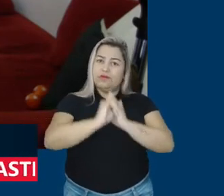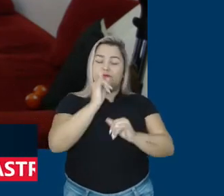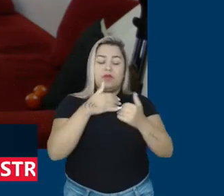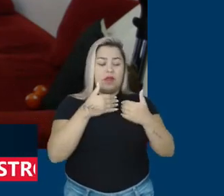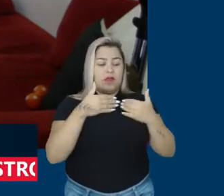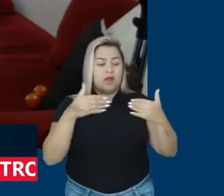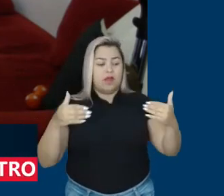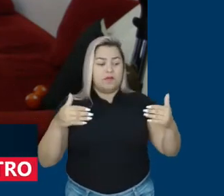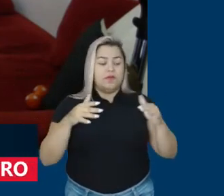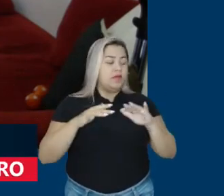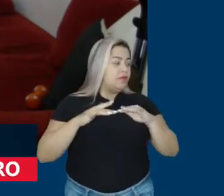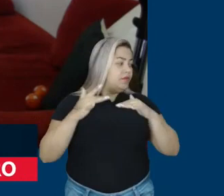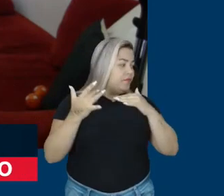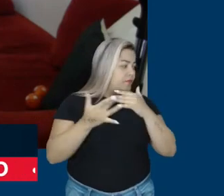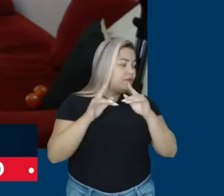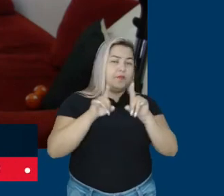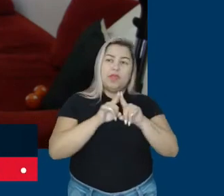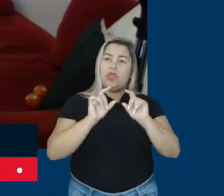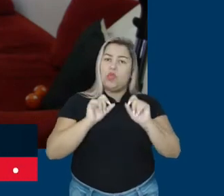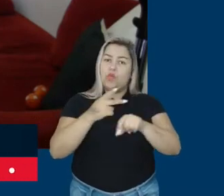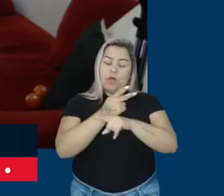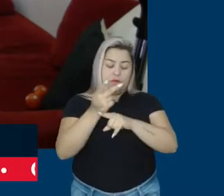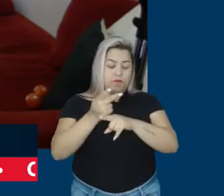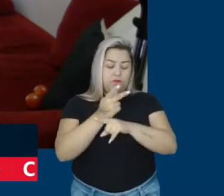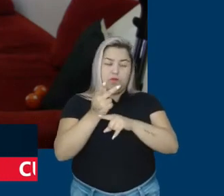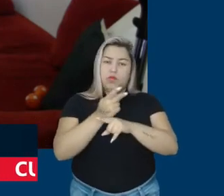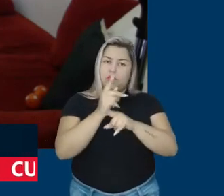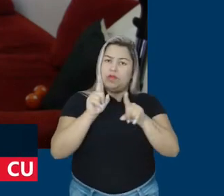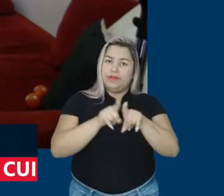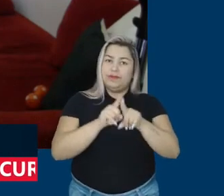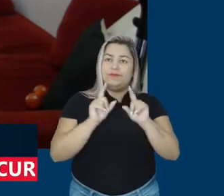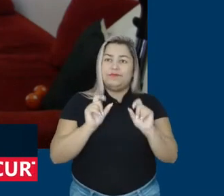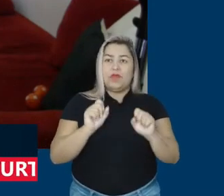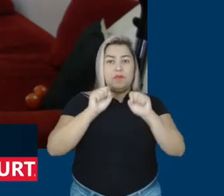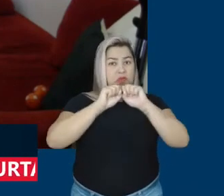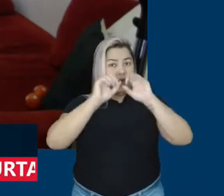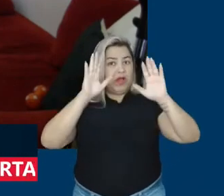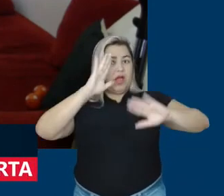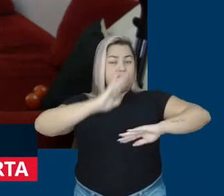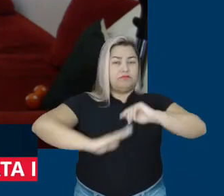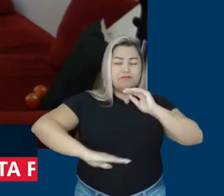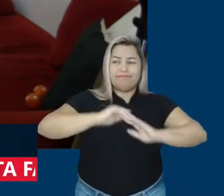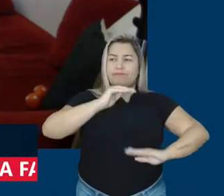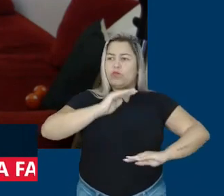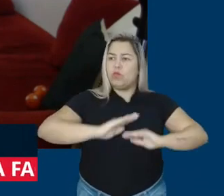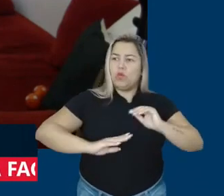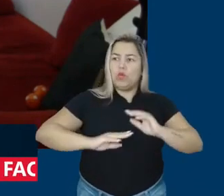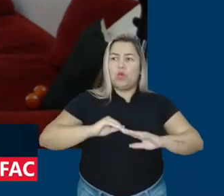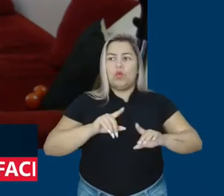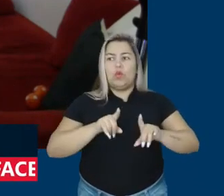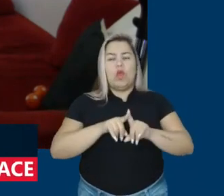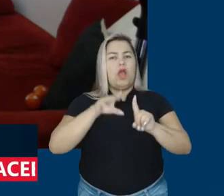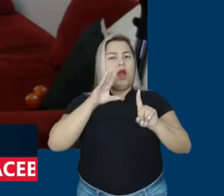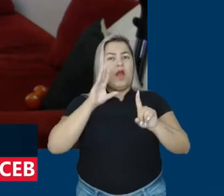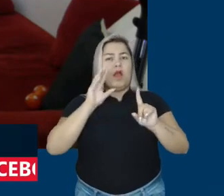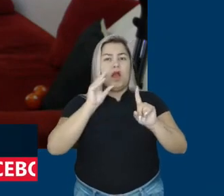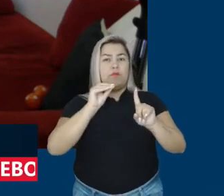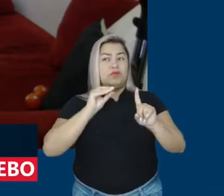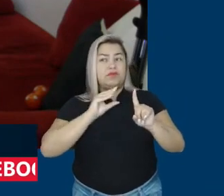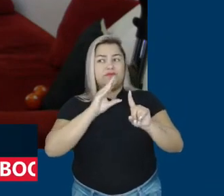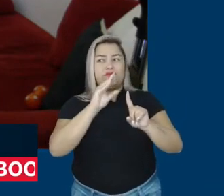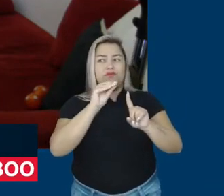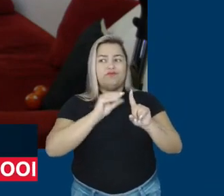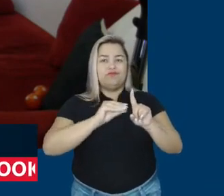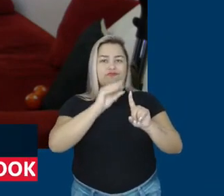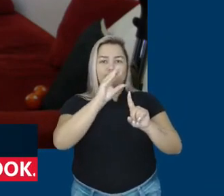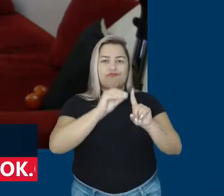plataforma para fazer uma busca ali, Uma clara prática abusiva, um lobby ali abusivo para dizer